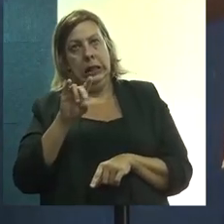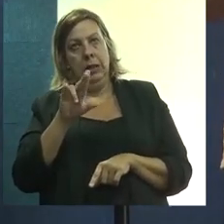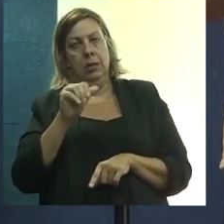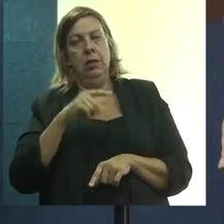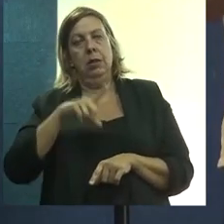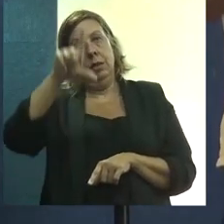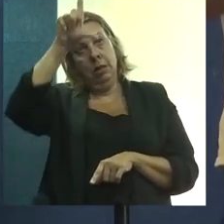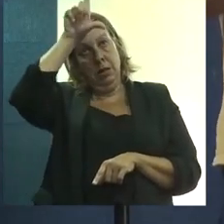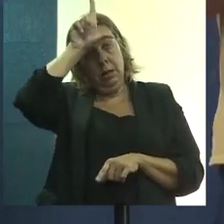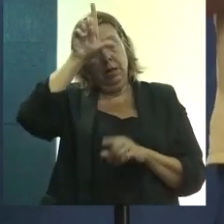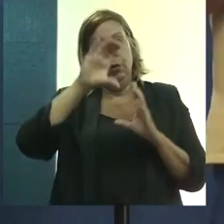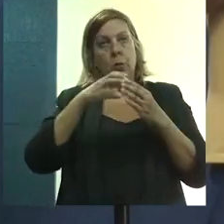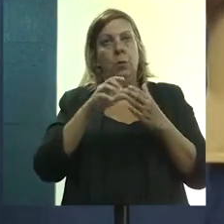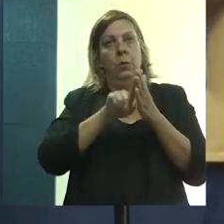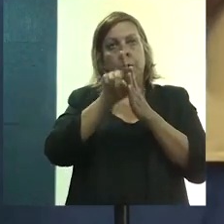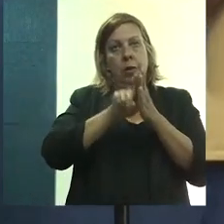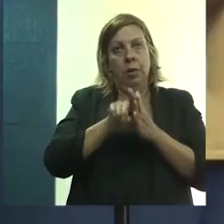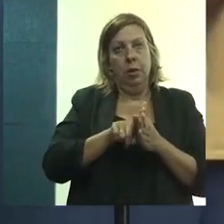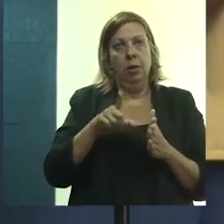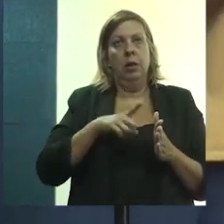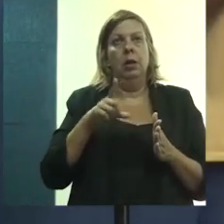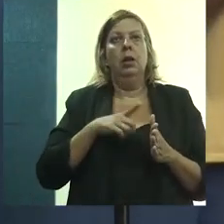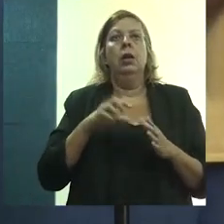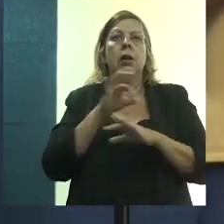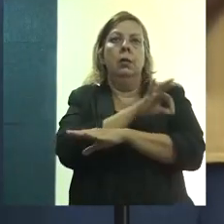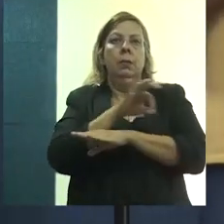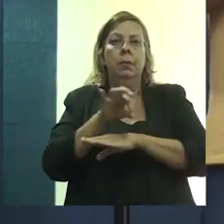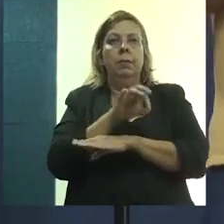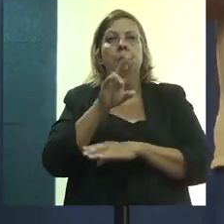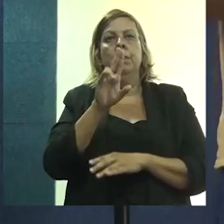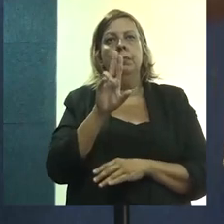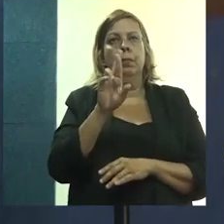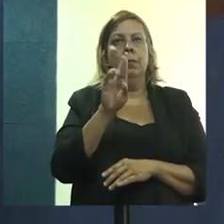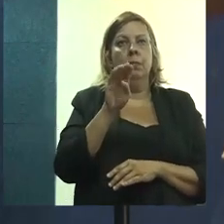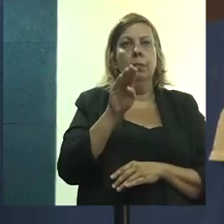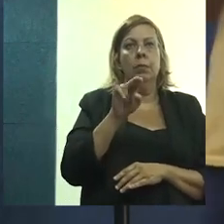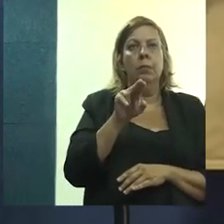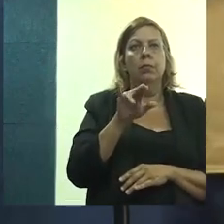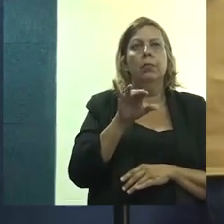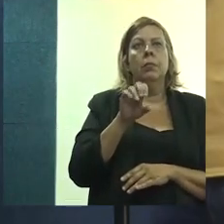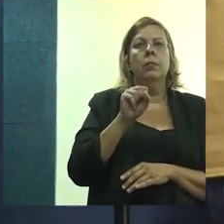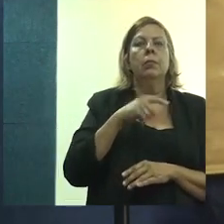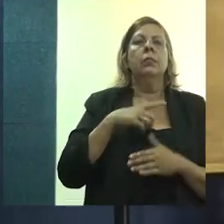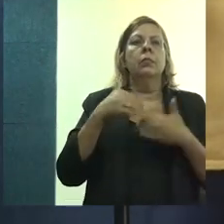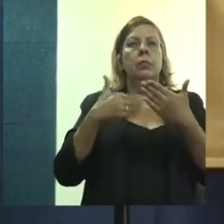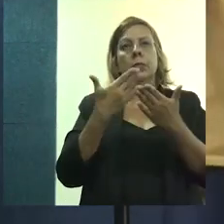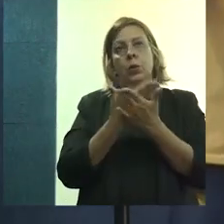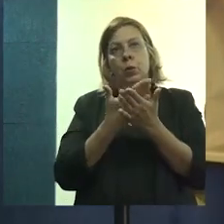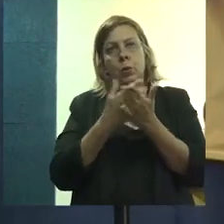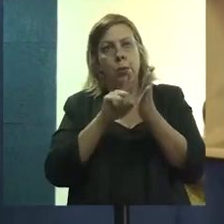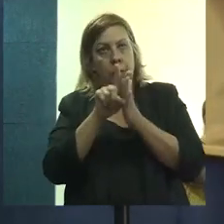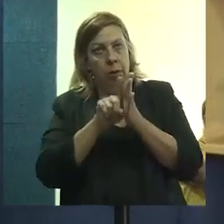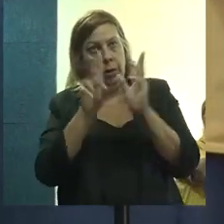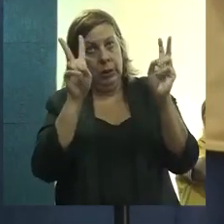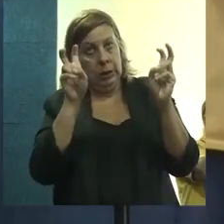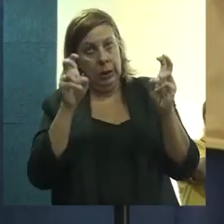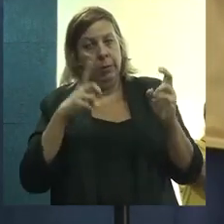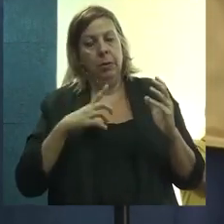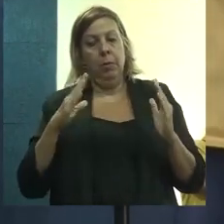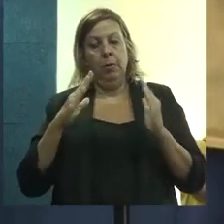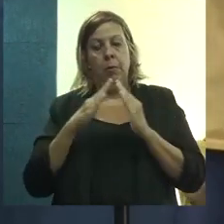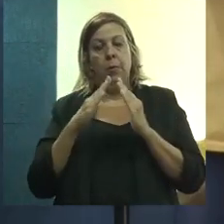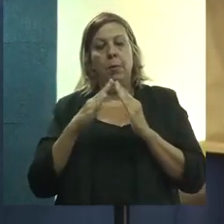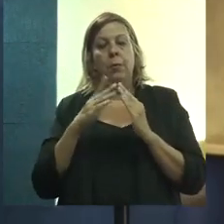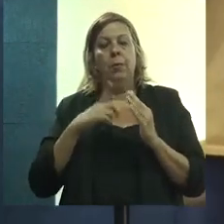Líder do grupo de pesquisa Tecnologias em Arquitetura e Urbanismo, desenvolve estudos e pesquisas sobre temas